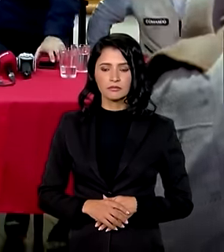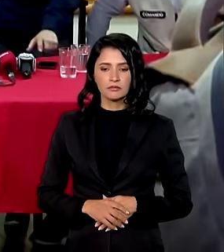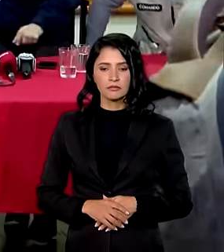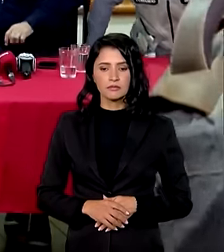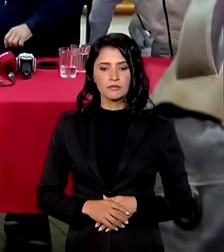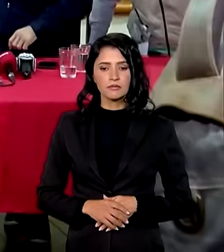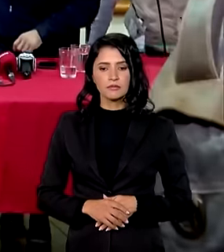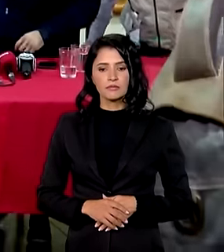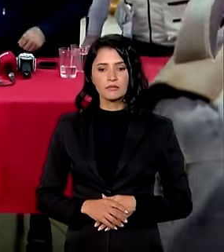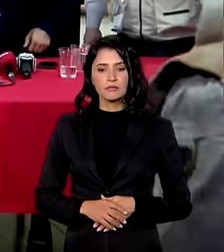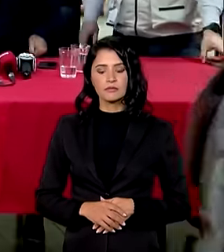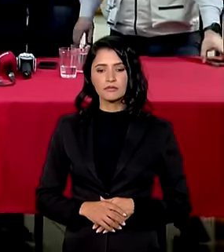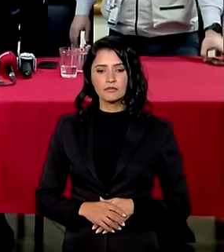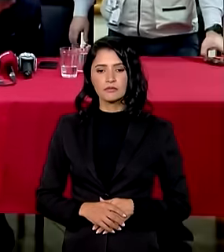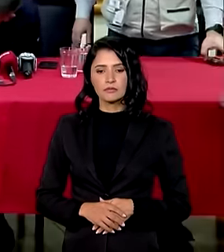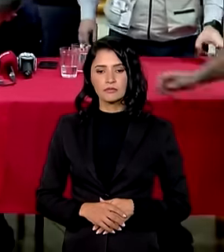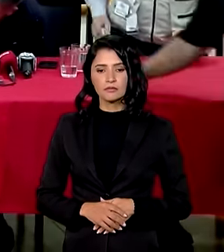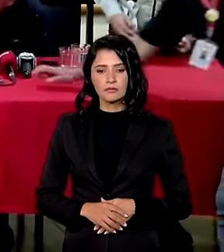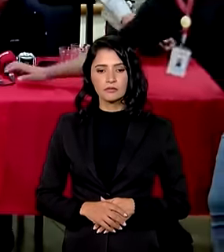bom